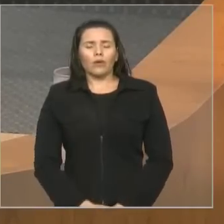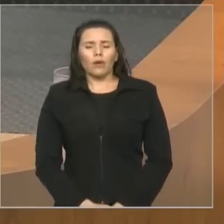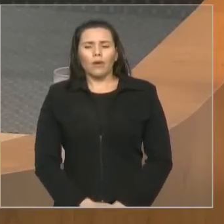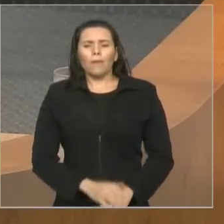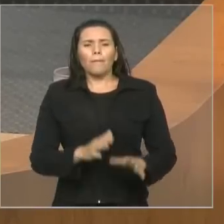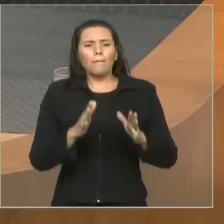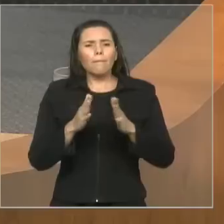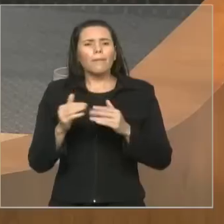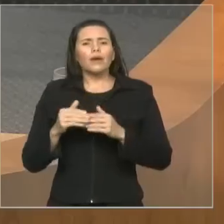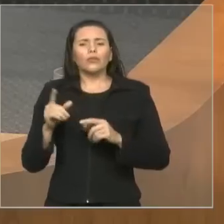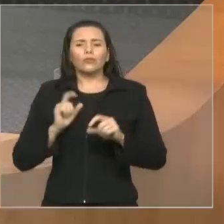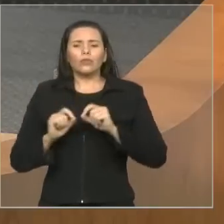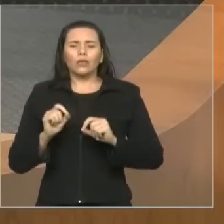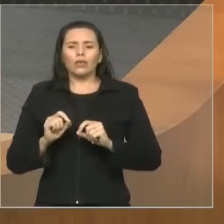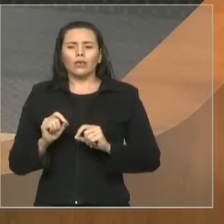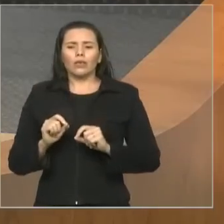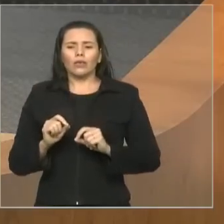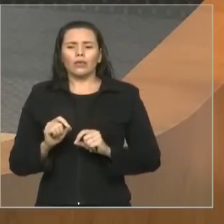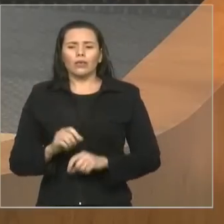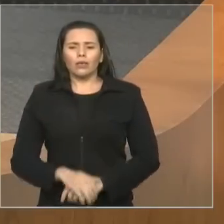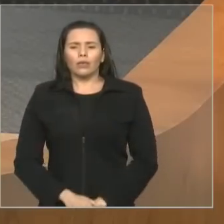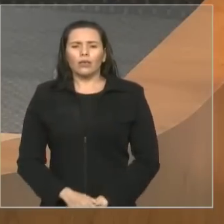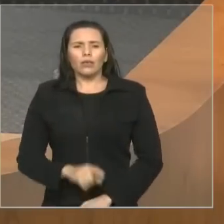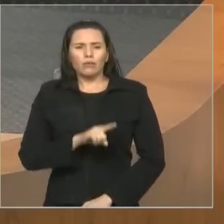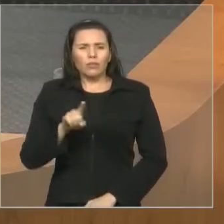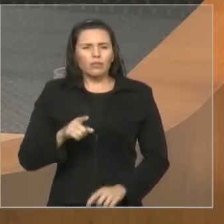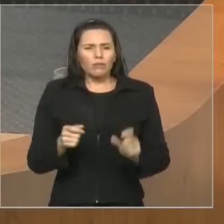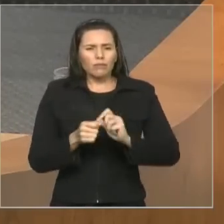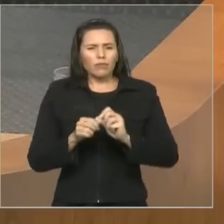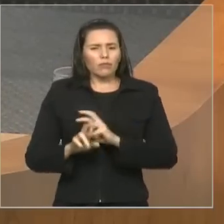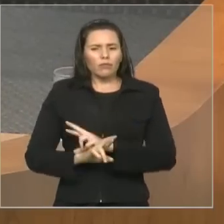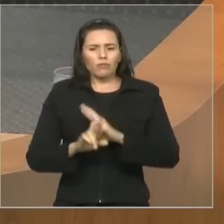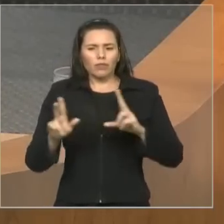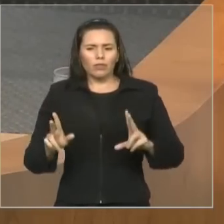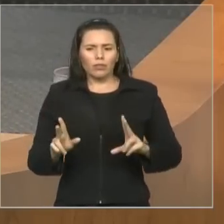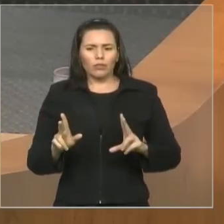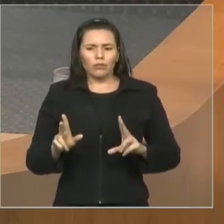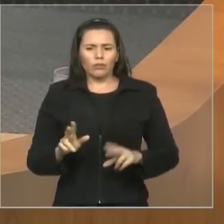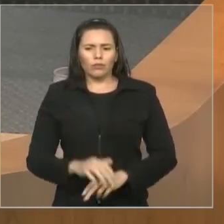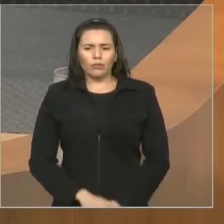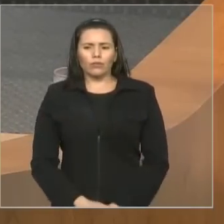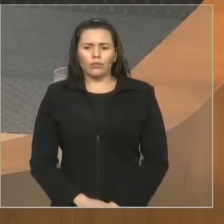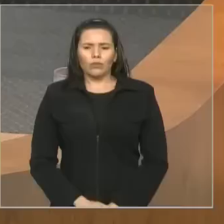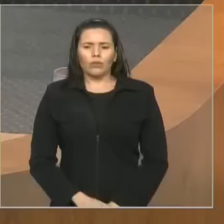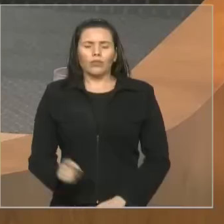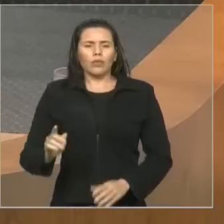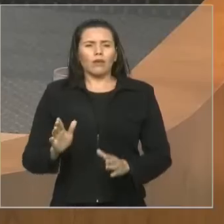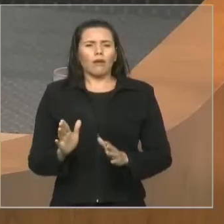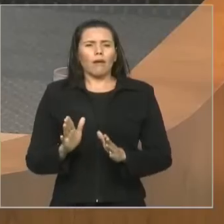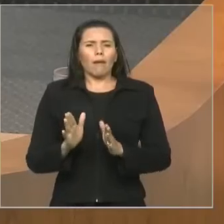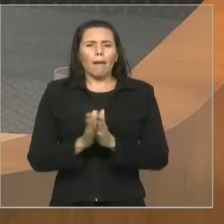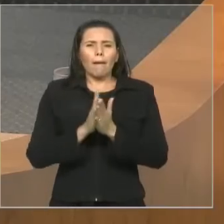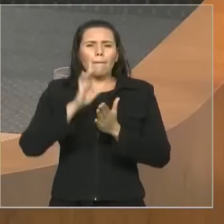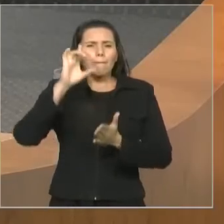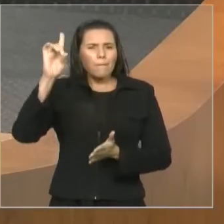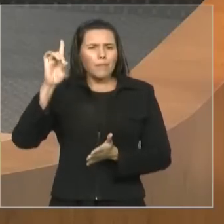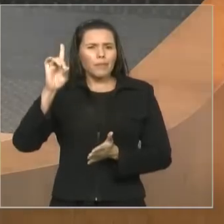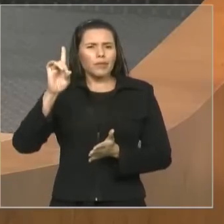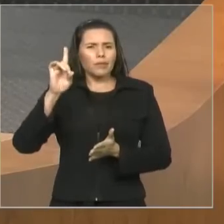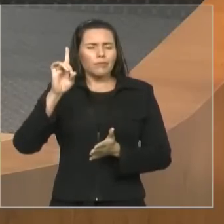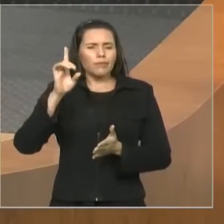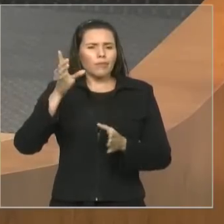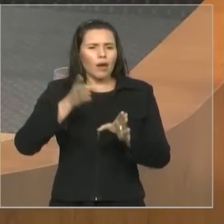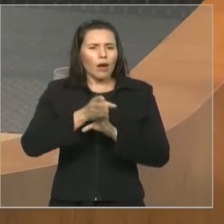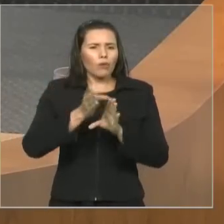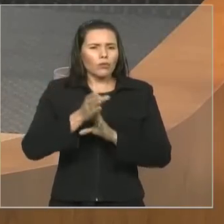Cavalcante. Que façam diferente tudo isso, Mical. Que os ensinamentos divinos possam, na verdade, dar a vocês a esperança